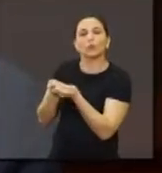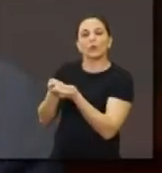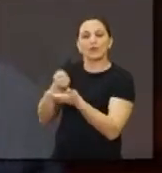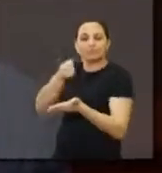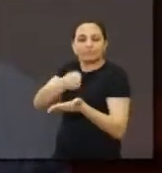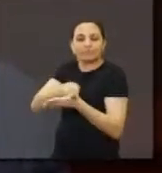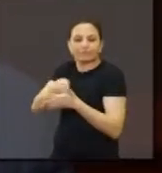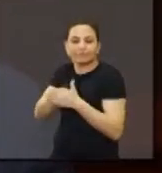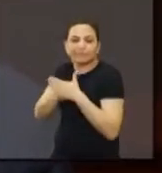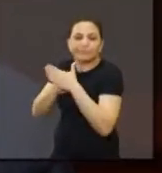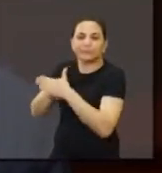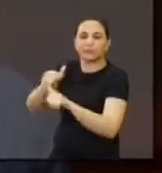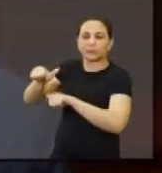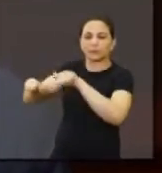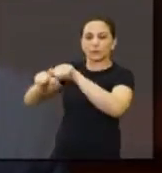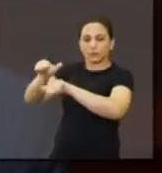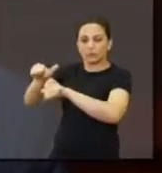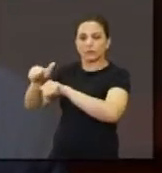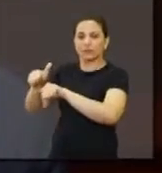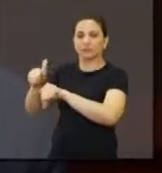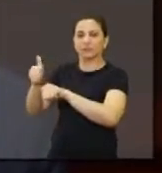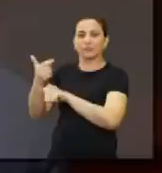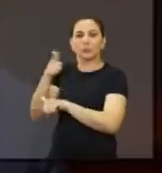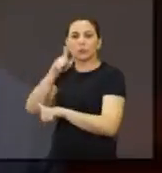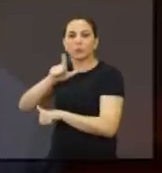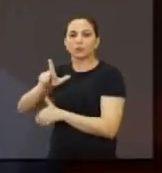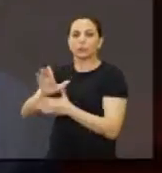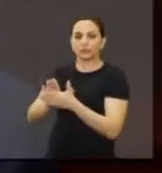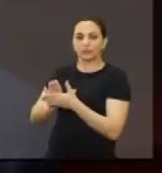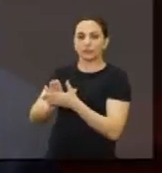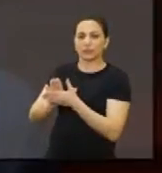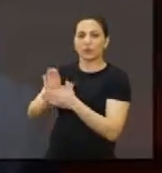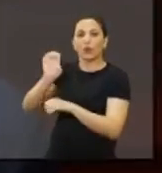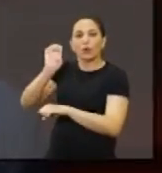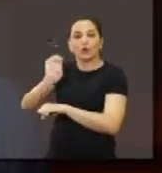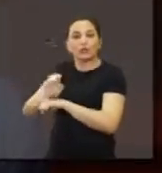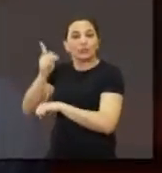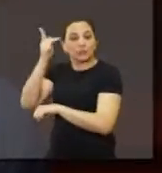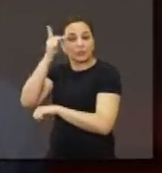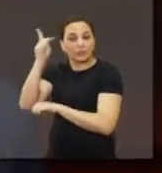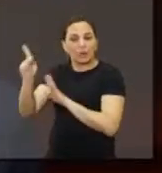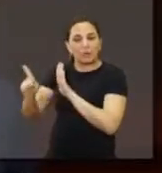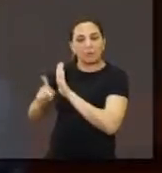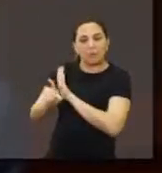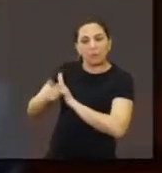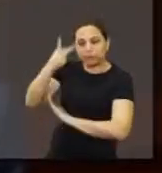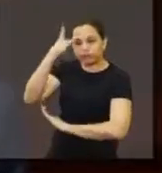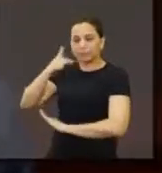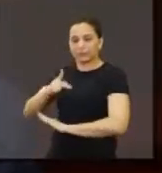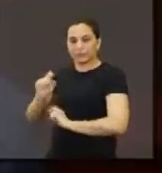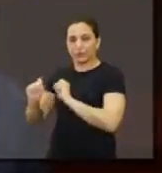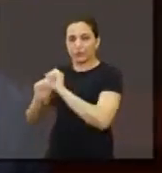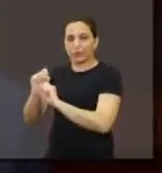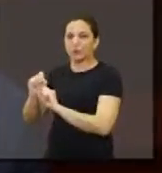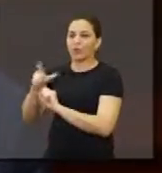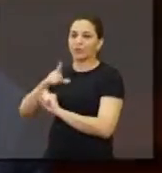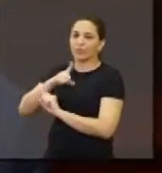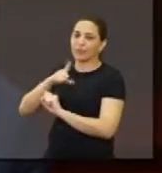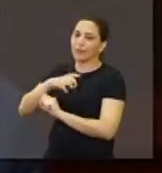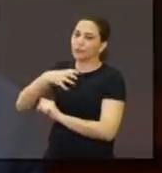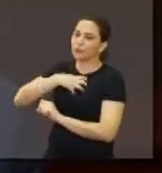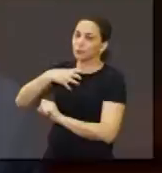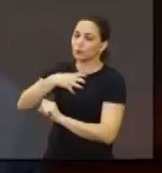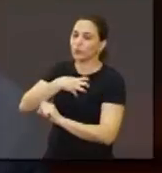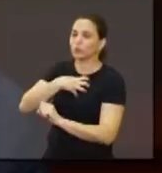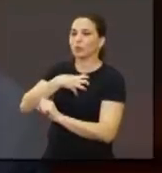a exigir mudanças ou a promover mudanças. O Estado de São Paulo, particularmente, ele atua como um paradigma